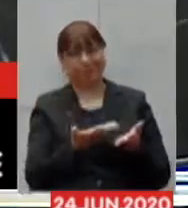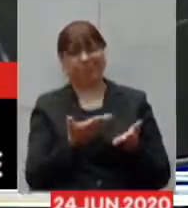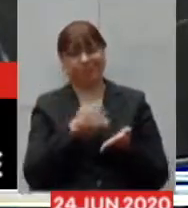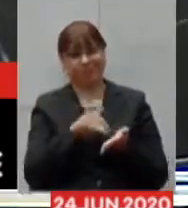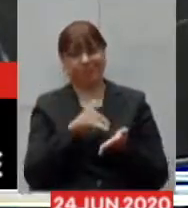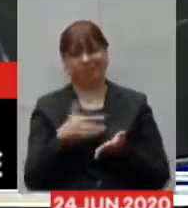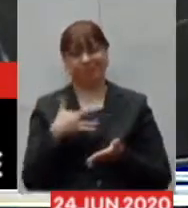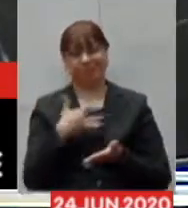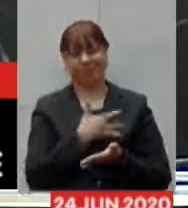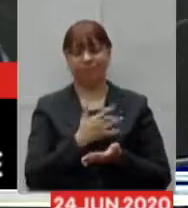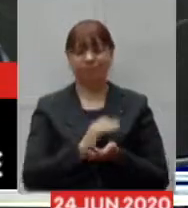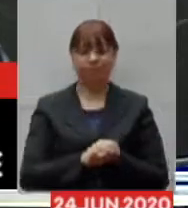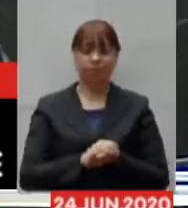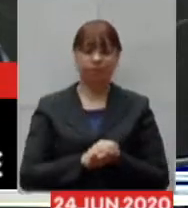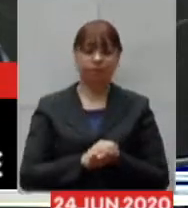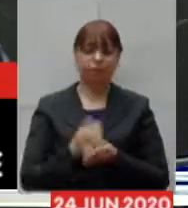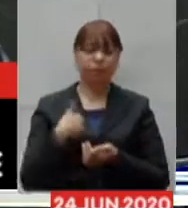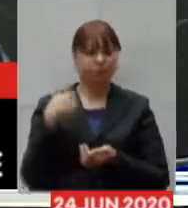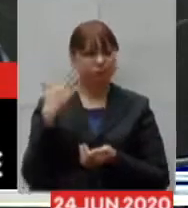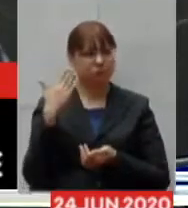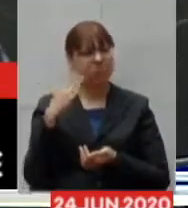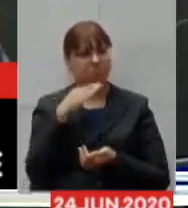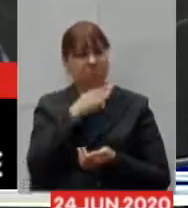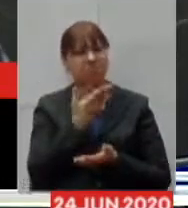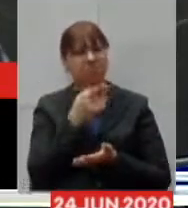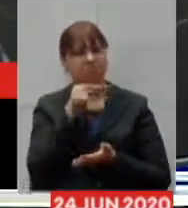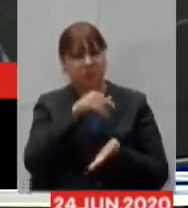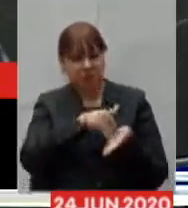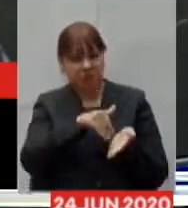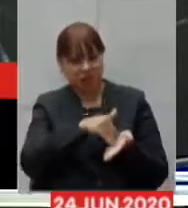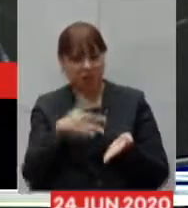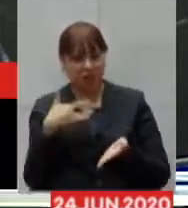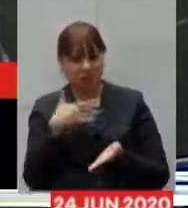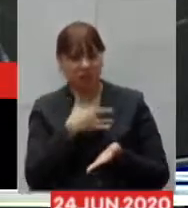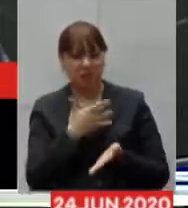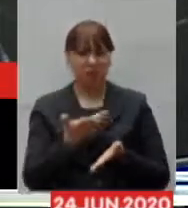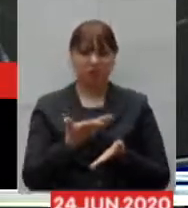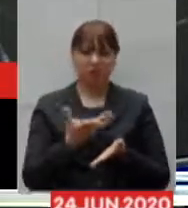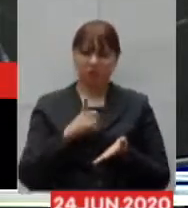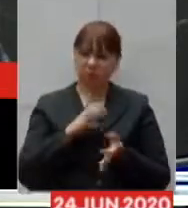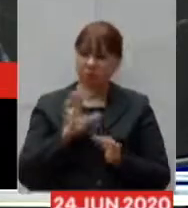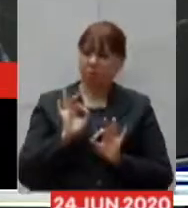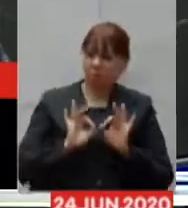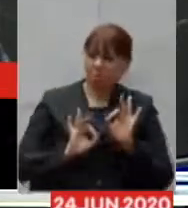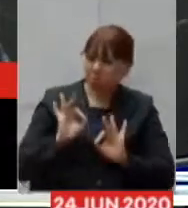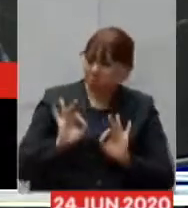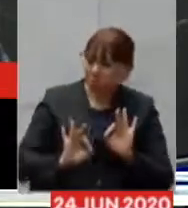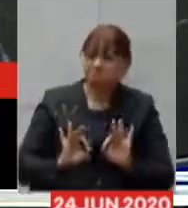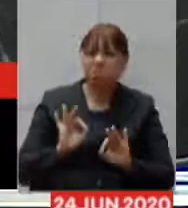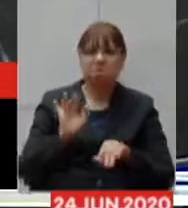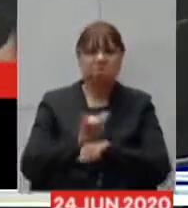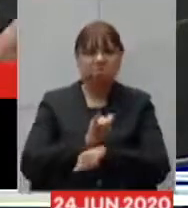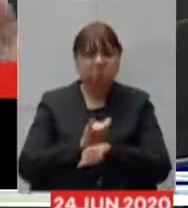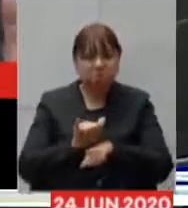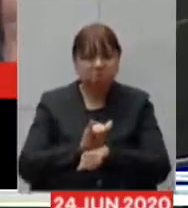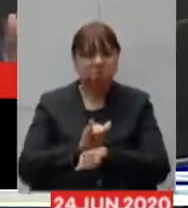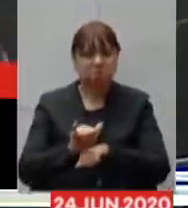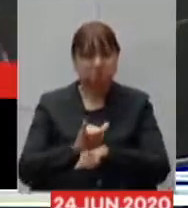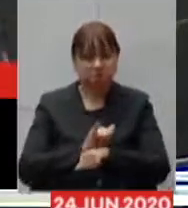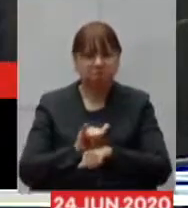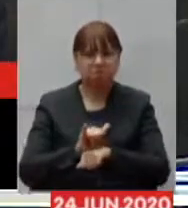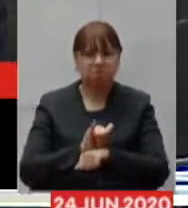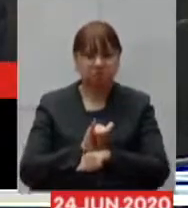a secretaria, ela montou uma estratégia muito forte, um grupo